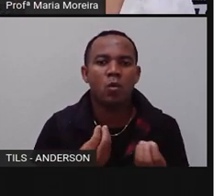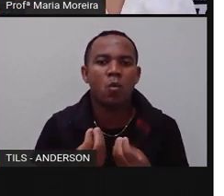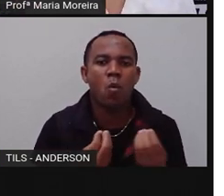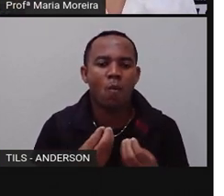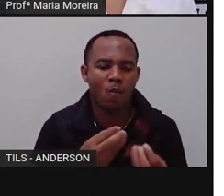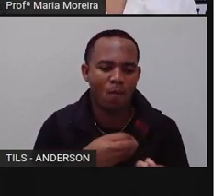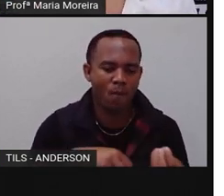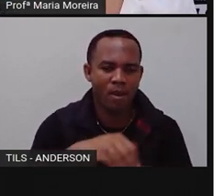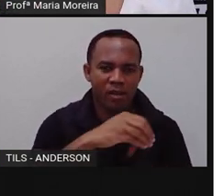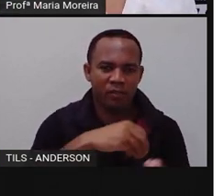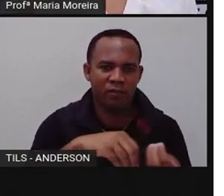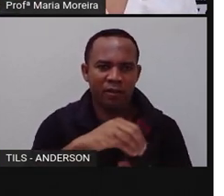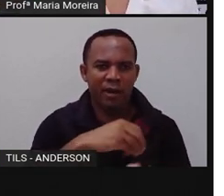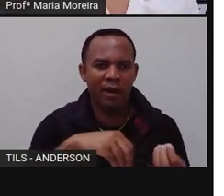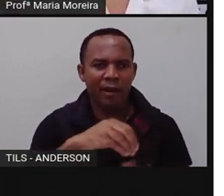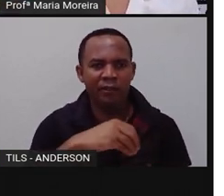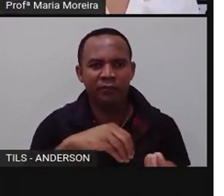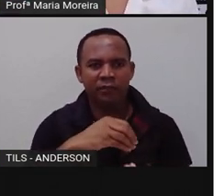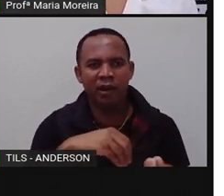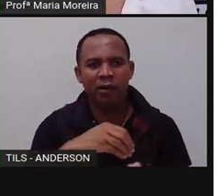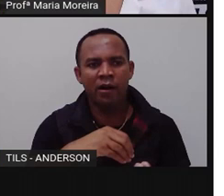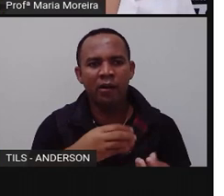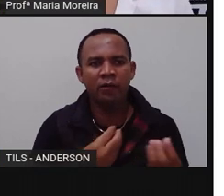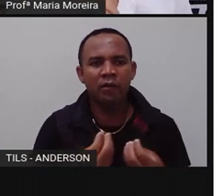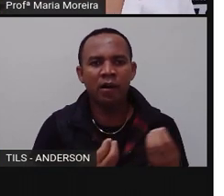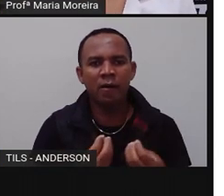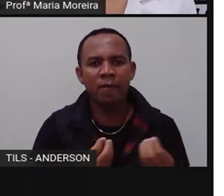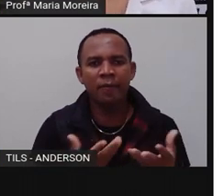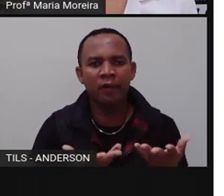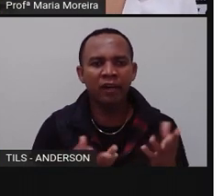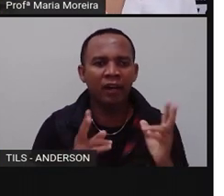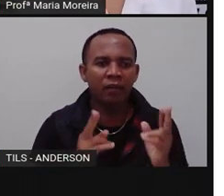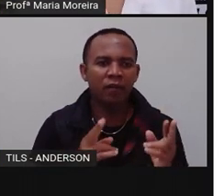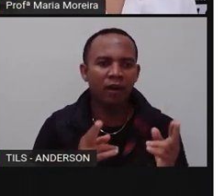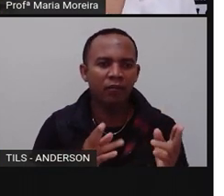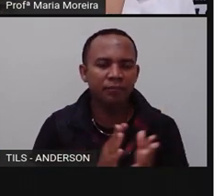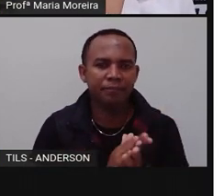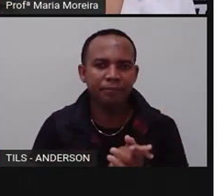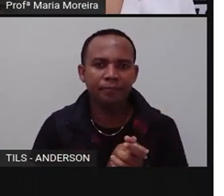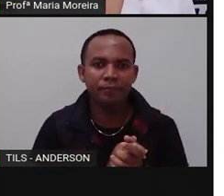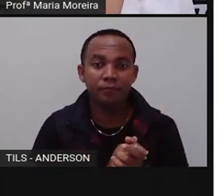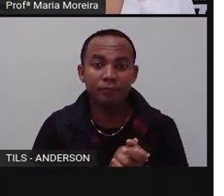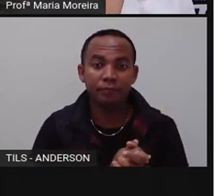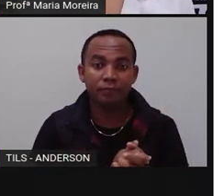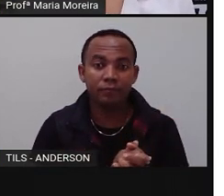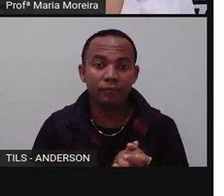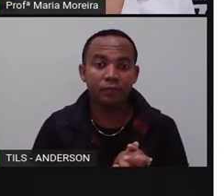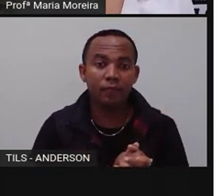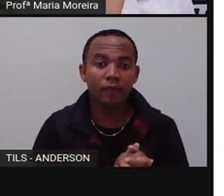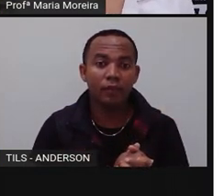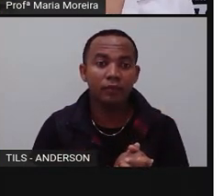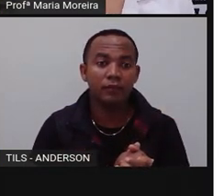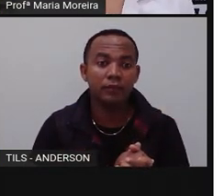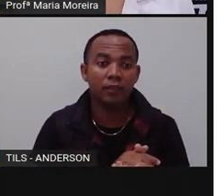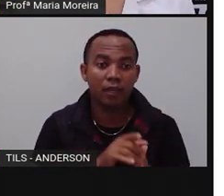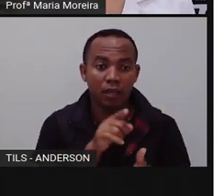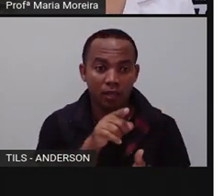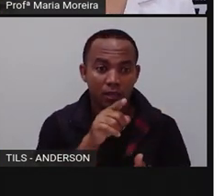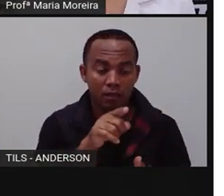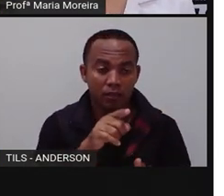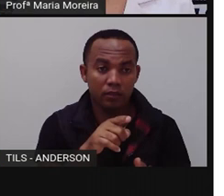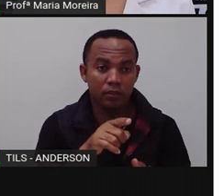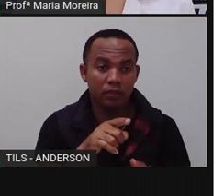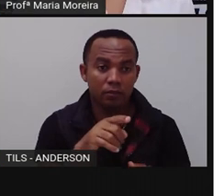na misturinha pronta. Ah, afinal, mistura homogênea, igualzinha. E não é. Ele não é